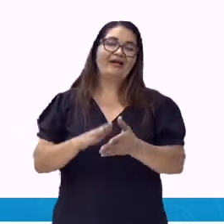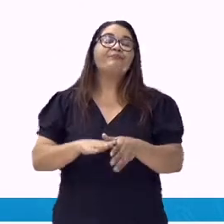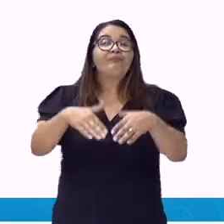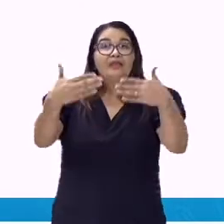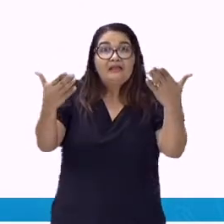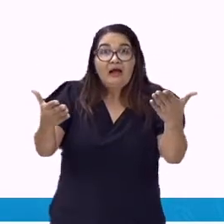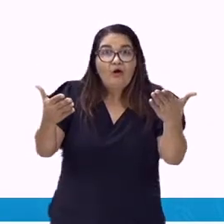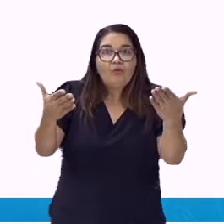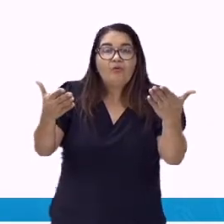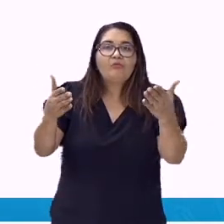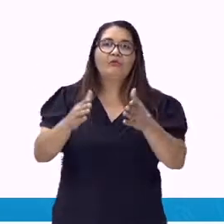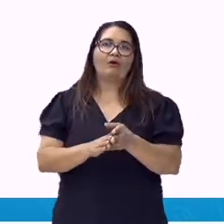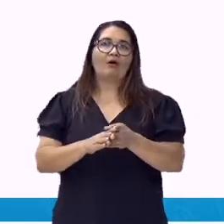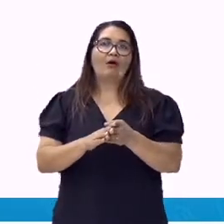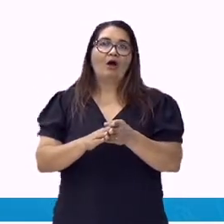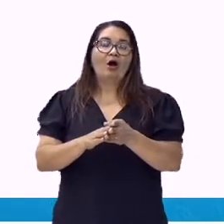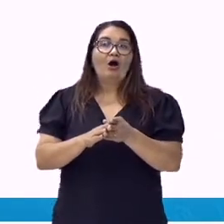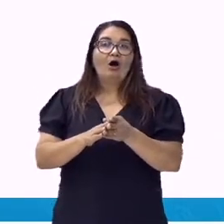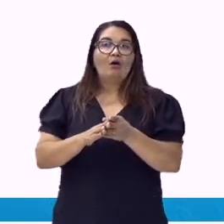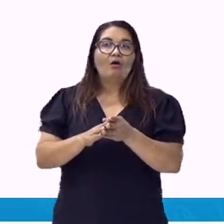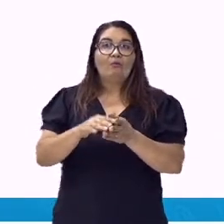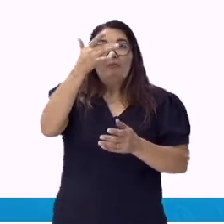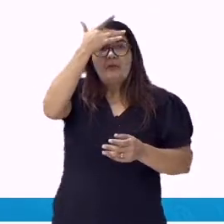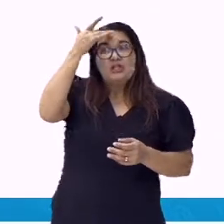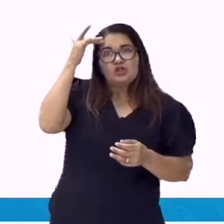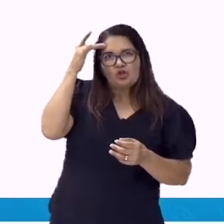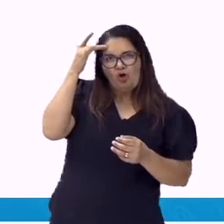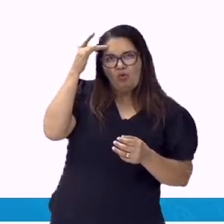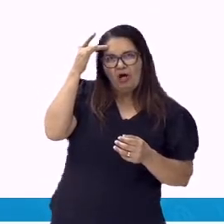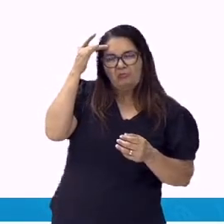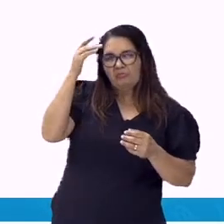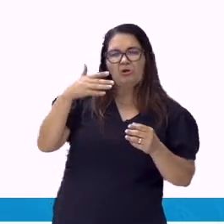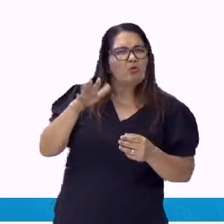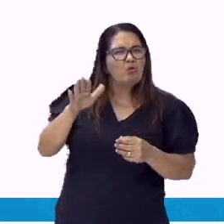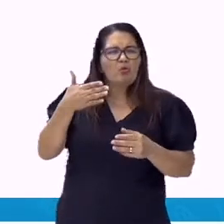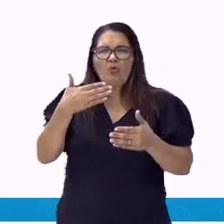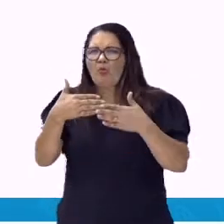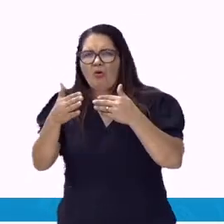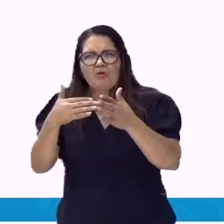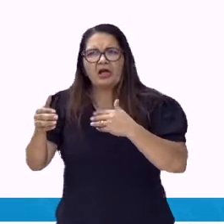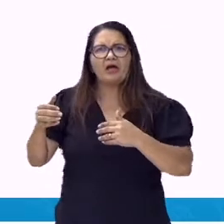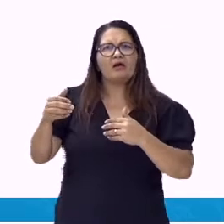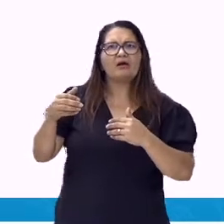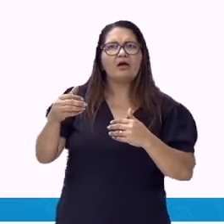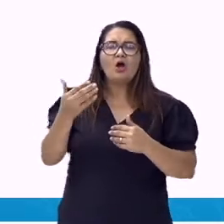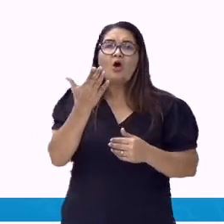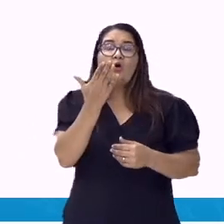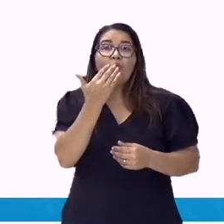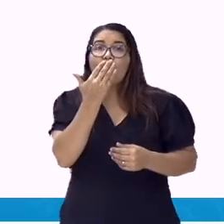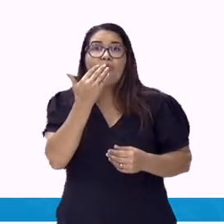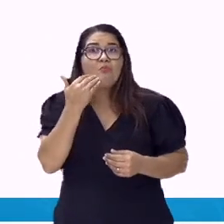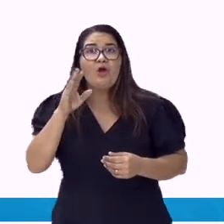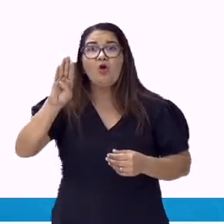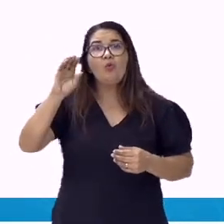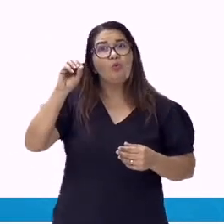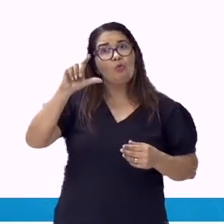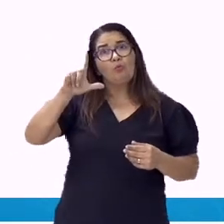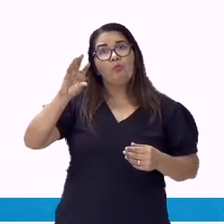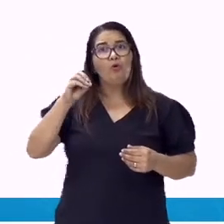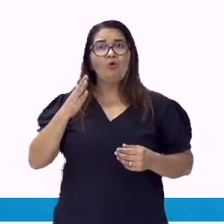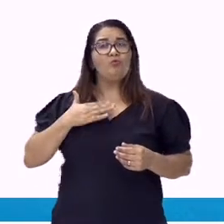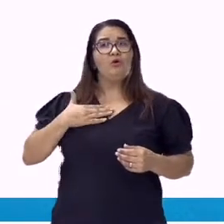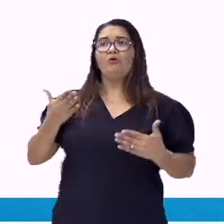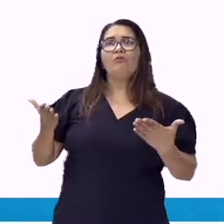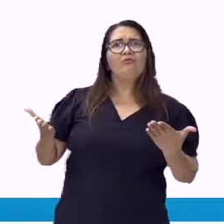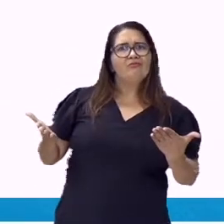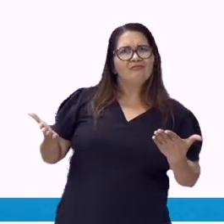alguém comeu o bolo que deixei na geladeira. Você percebeu? Não se sabe quem é esse alguém. Pois